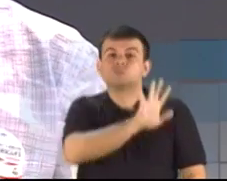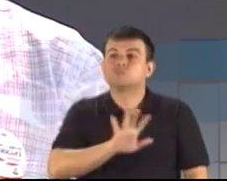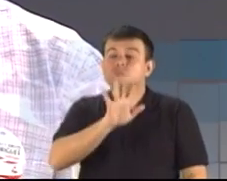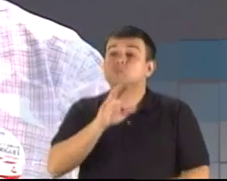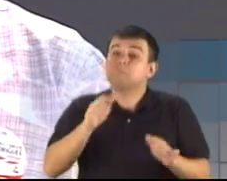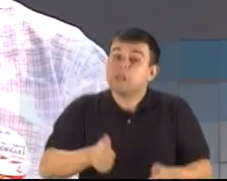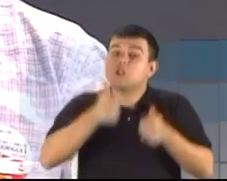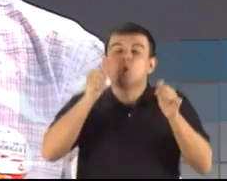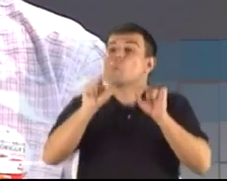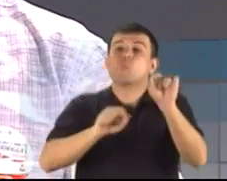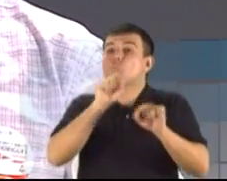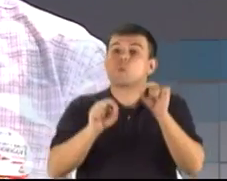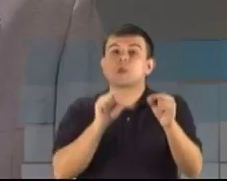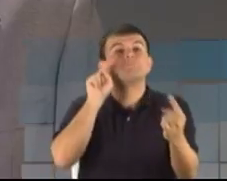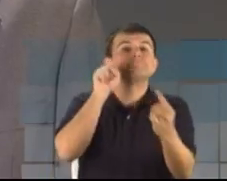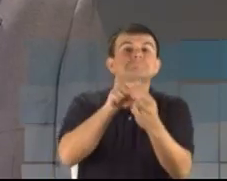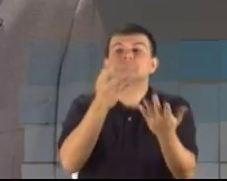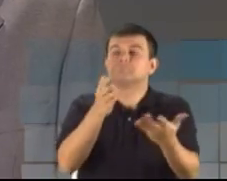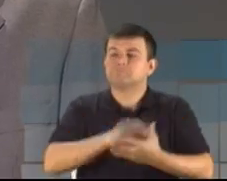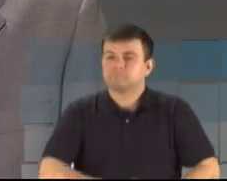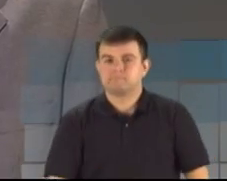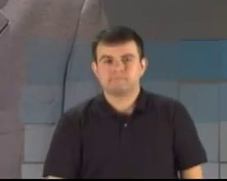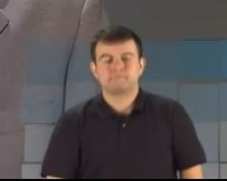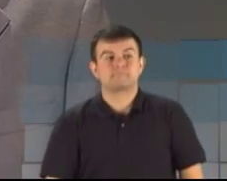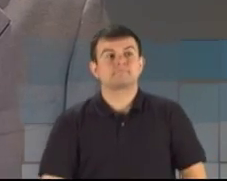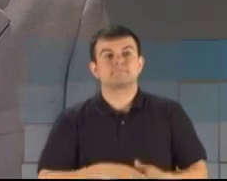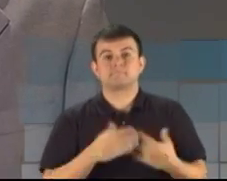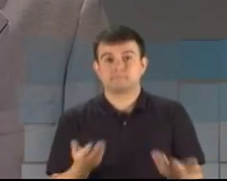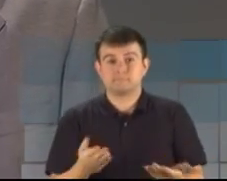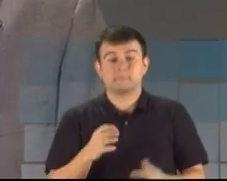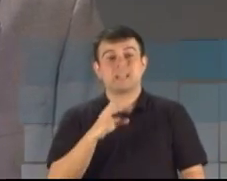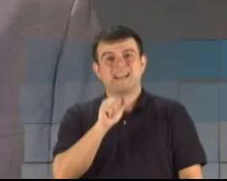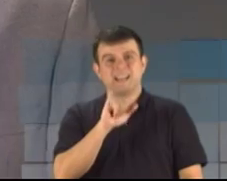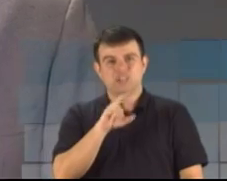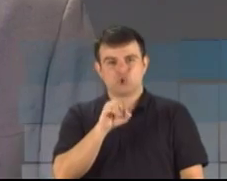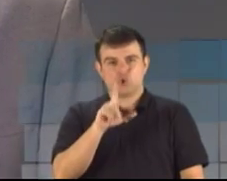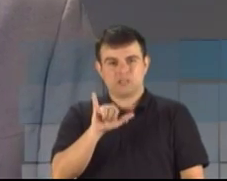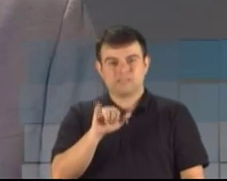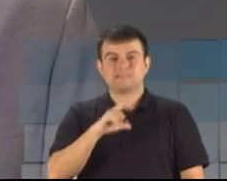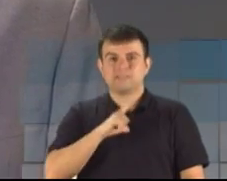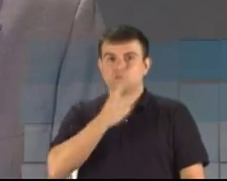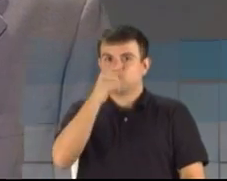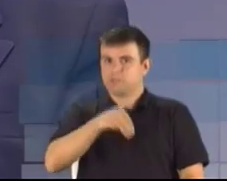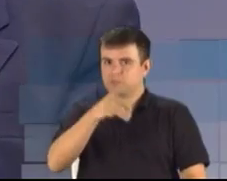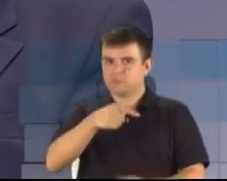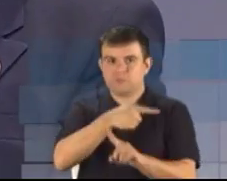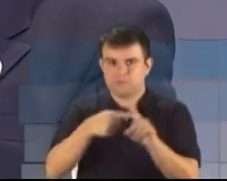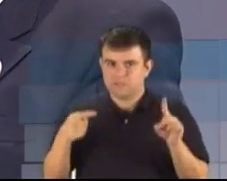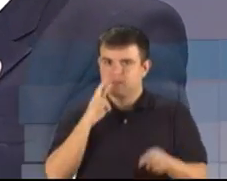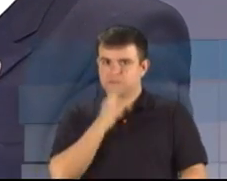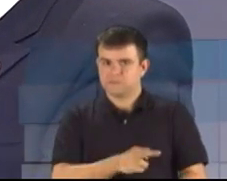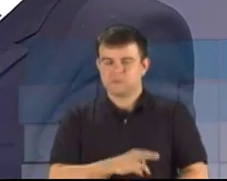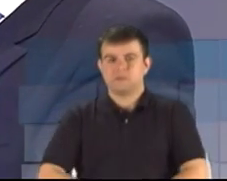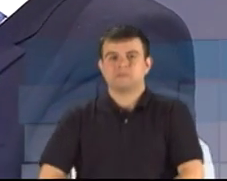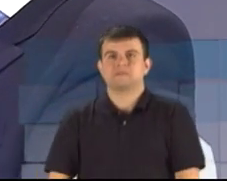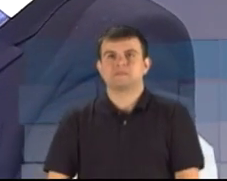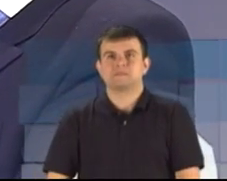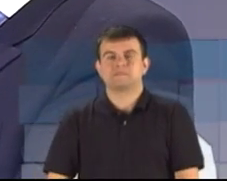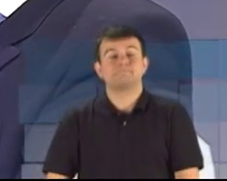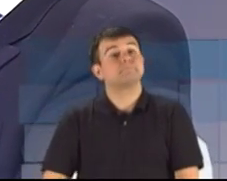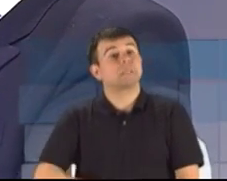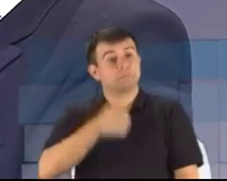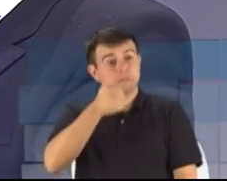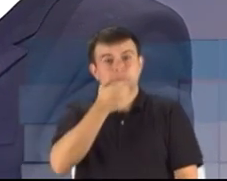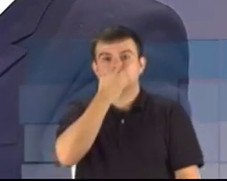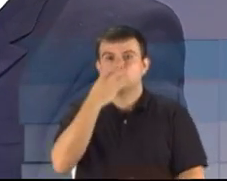melhorar para nós? Essa é a pergunta. Candidato José Paulo Cairoli tem um minuto e meio para a resposta. Primeiramente, uma